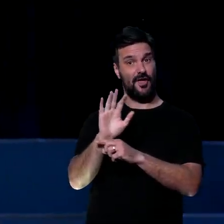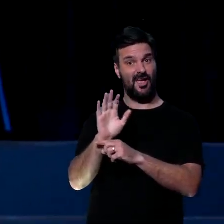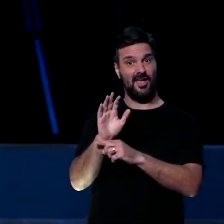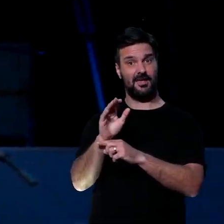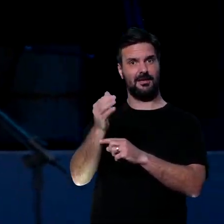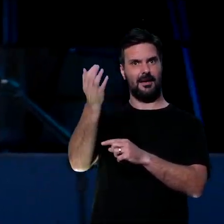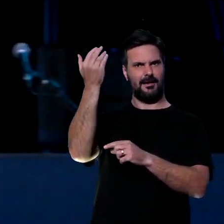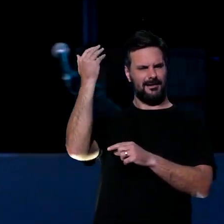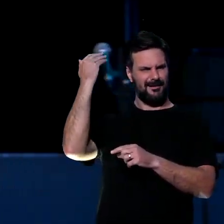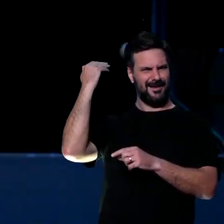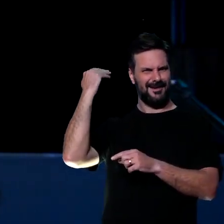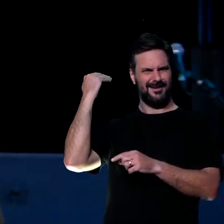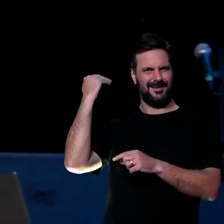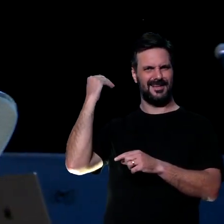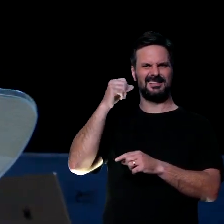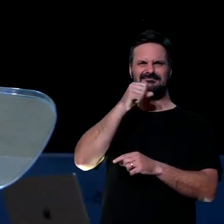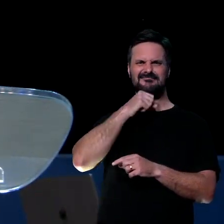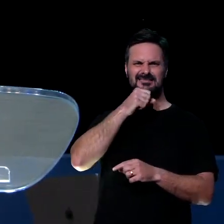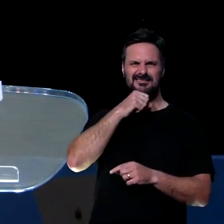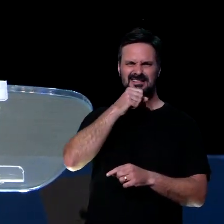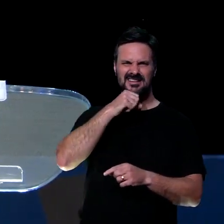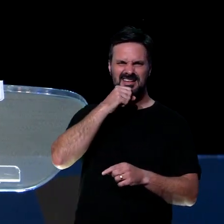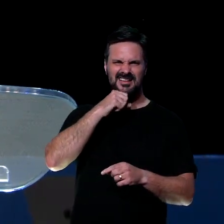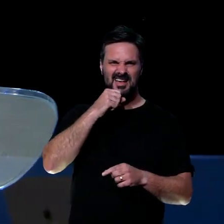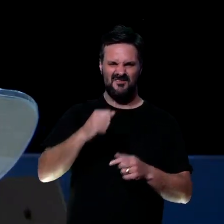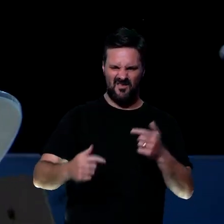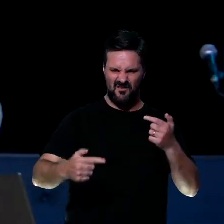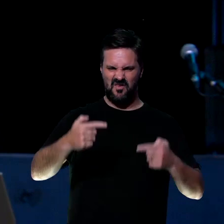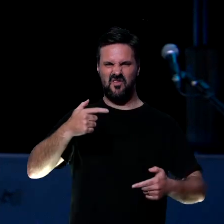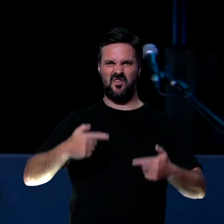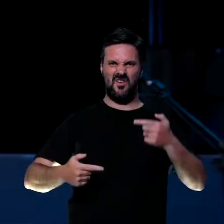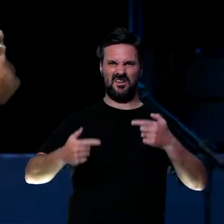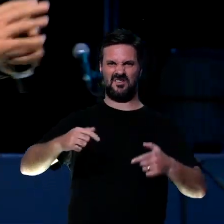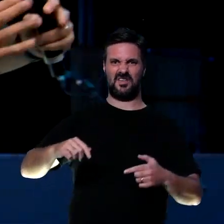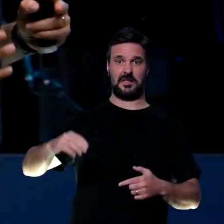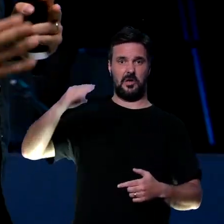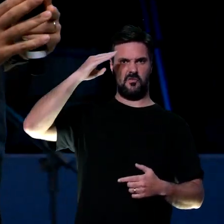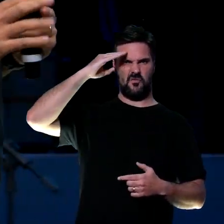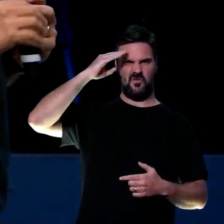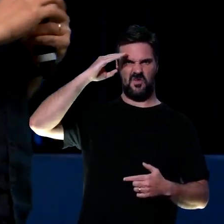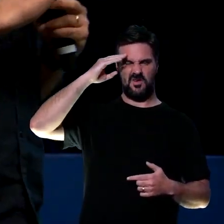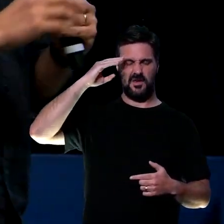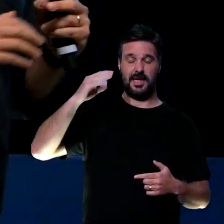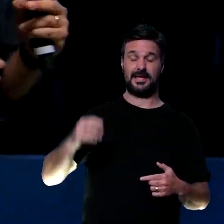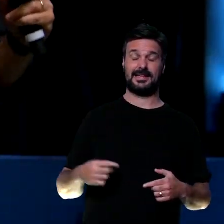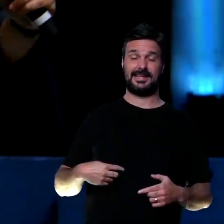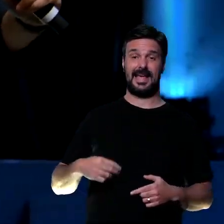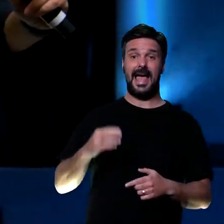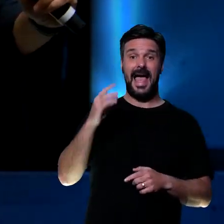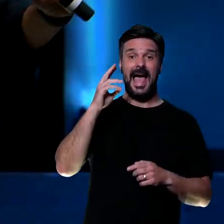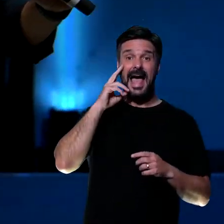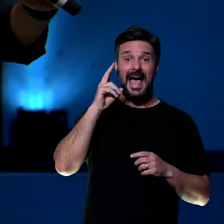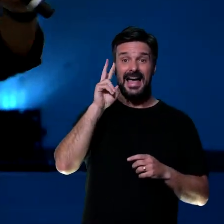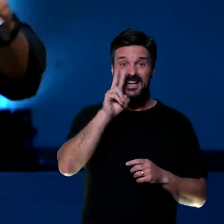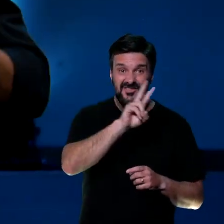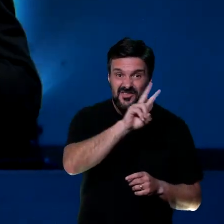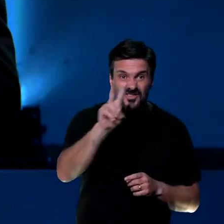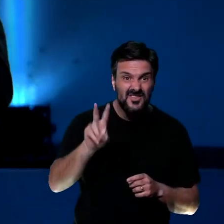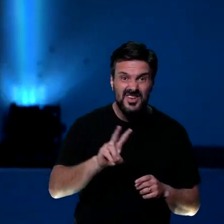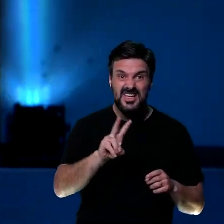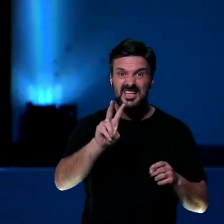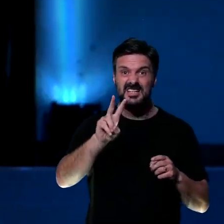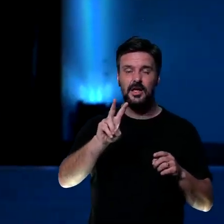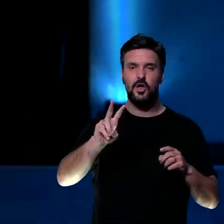batalhas, assim. Naqueles campos grandes. Eu gosto de filmes assim. E se você já viu um filme assim, você sabe que existe aquele momento